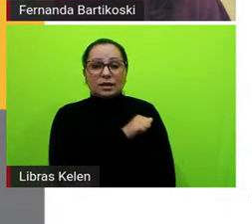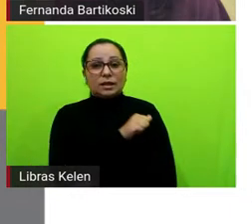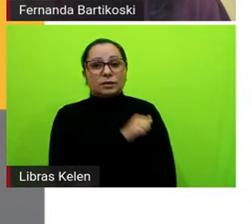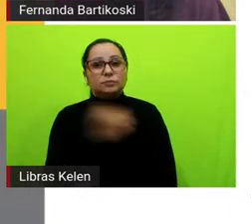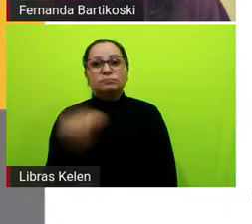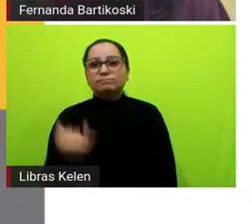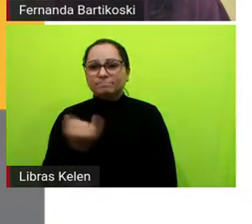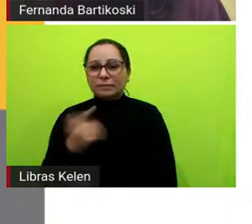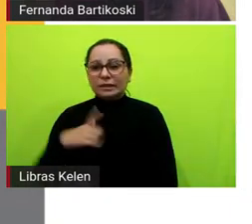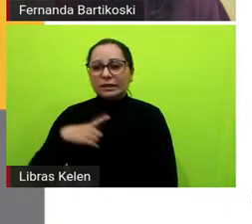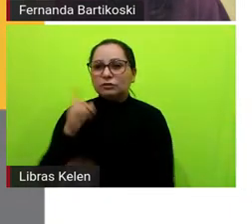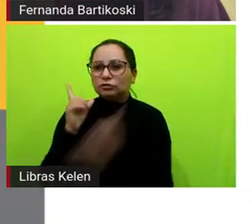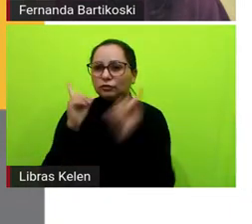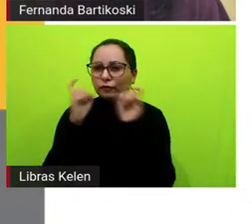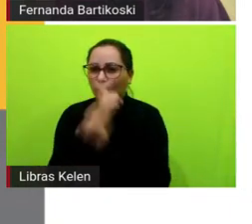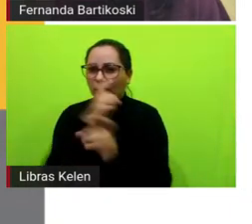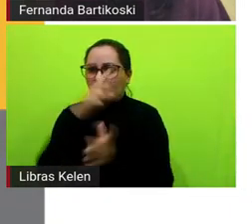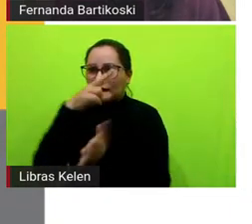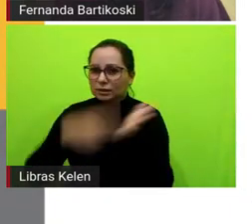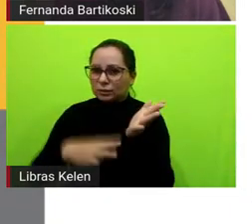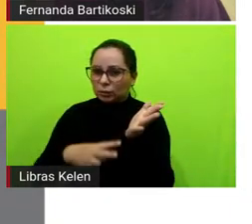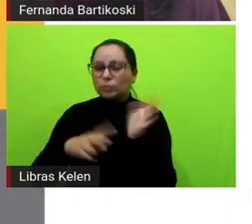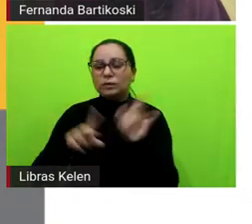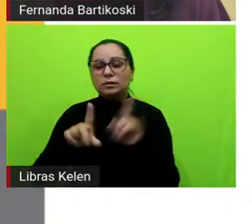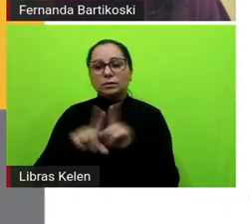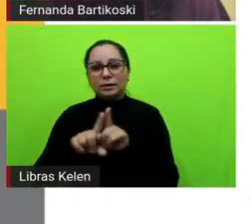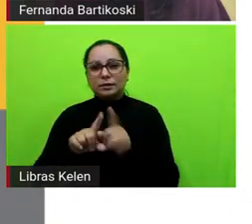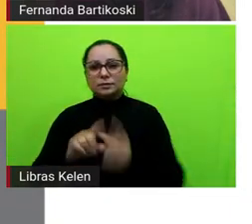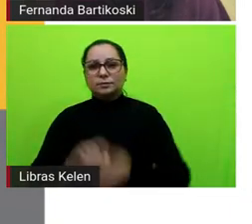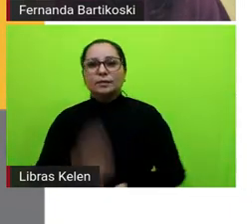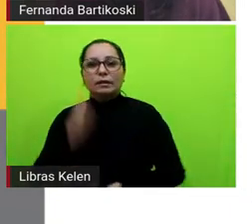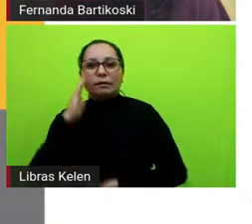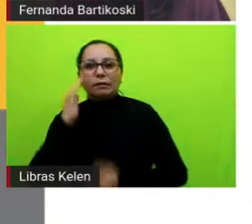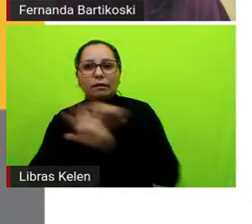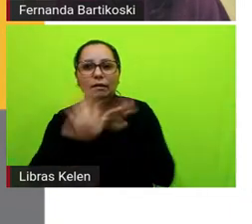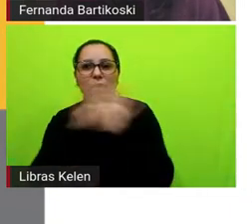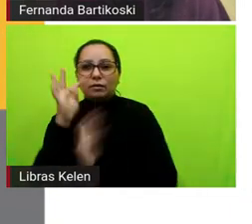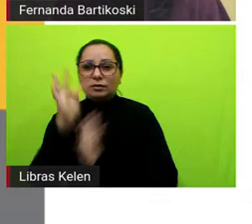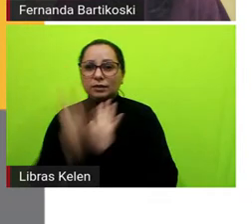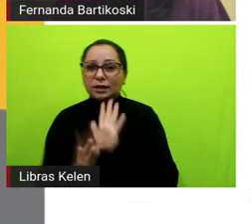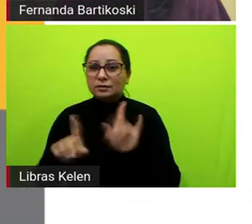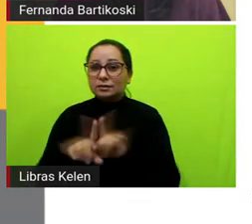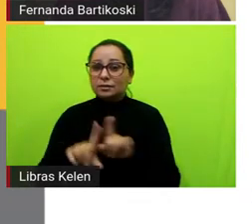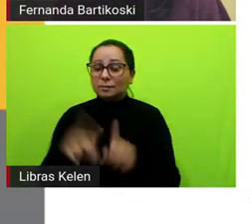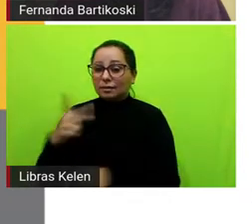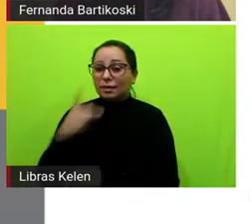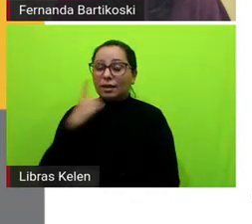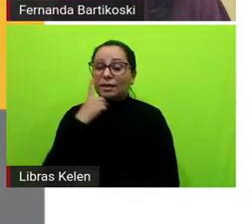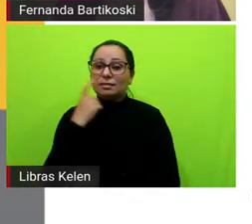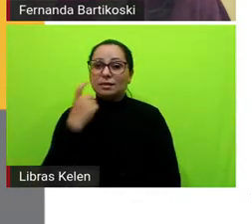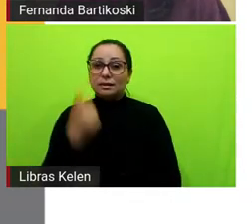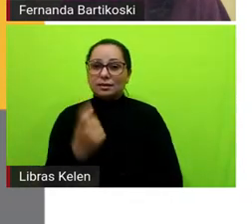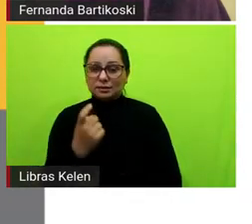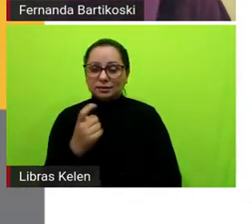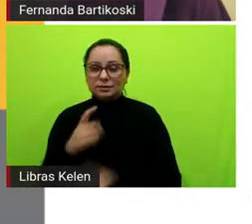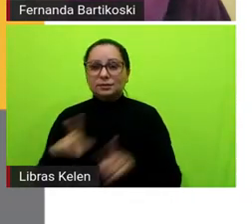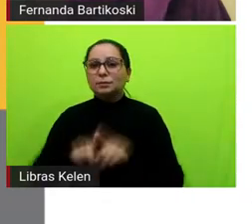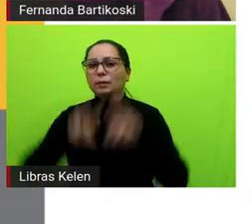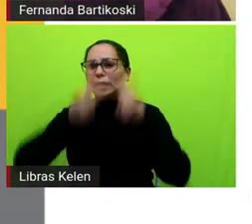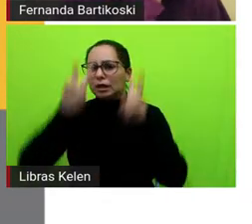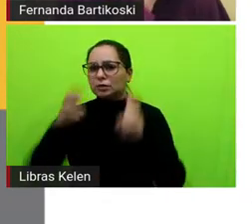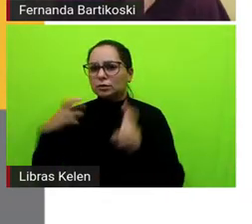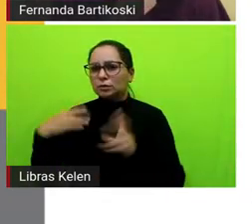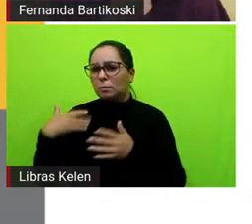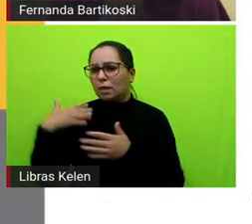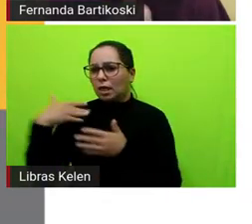dificuldades de leitura e interpretação, o interesse dos alunos como temas que a gente ainda pode seguir explorando